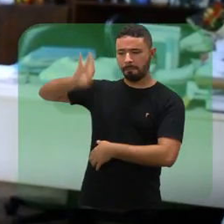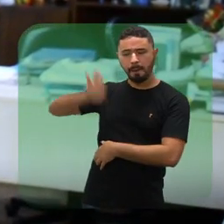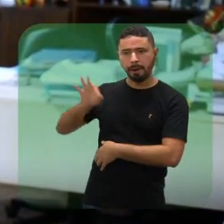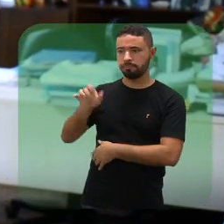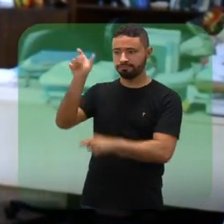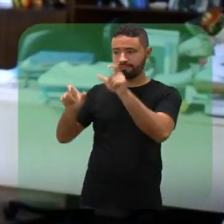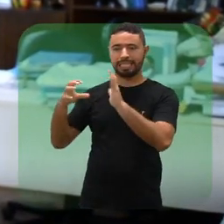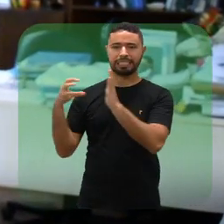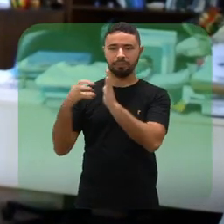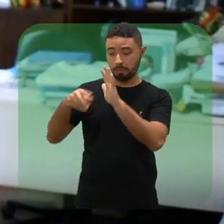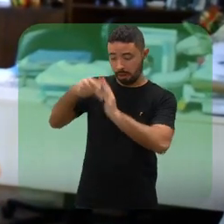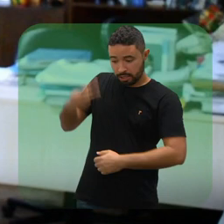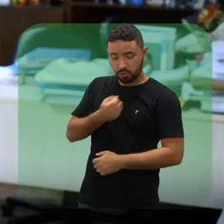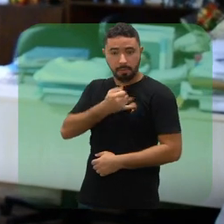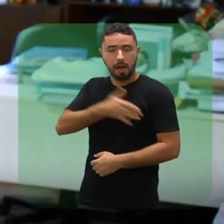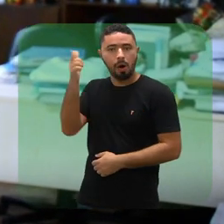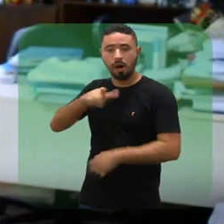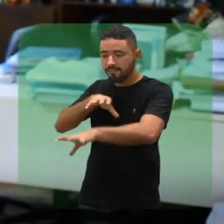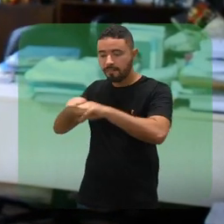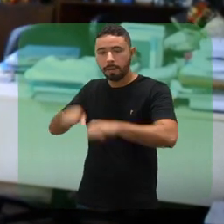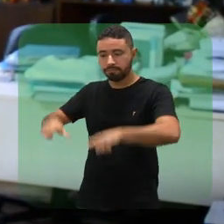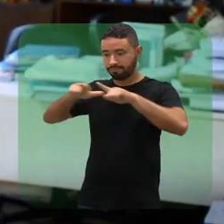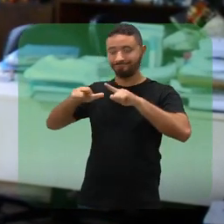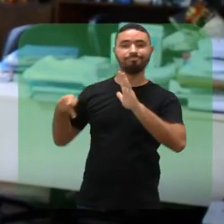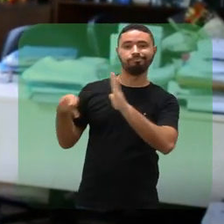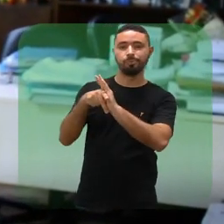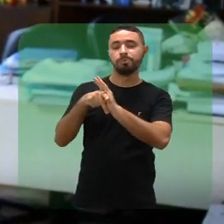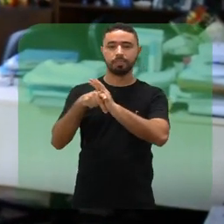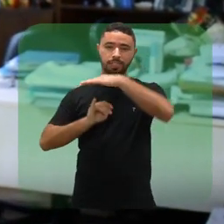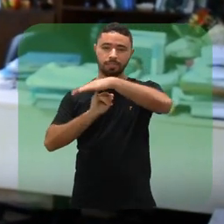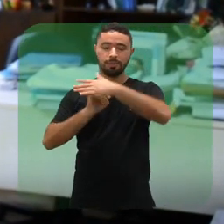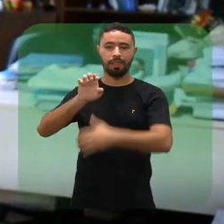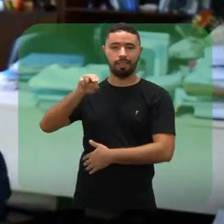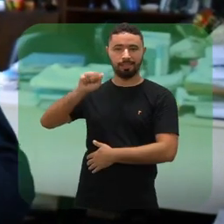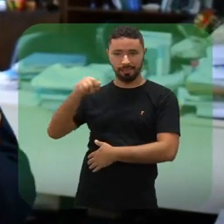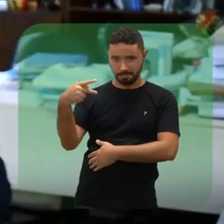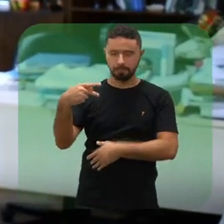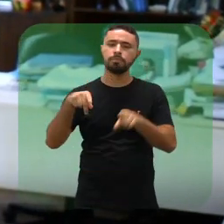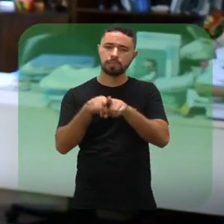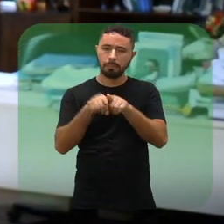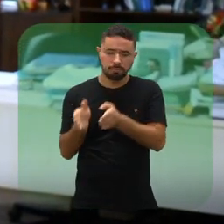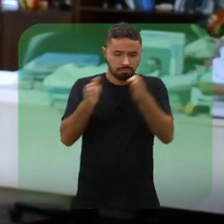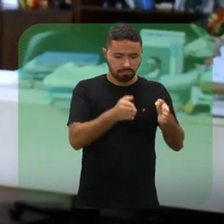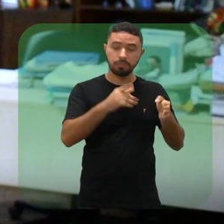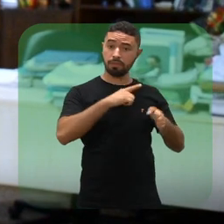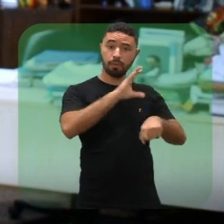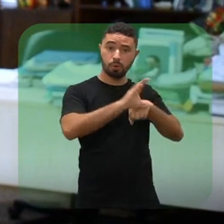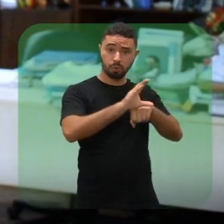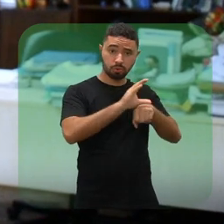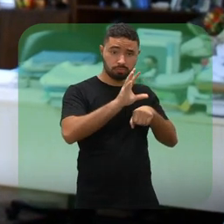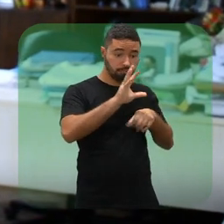o maior número de servidores realizasse a capacitação fornecida pela ENAP. Em paralelo, também realizaram capacitações